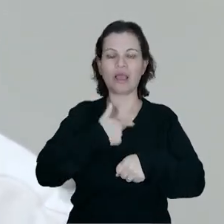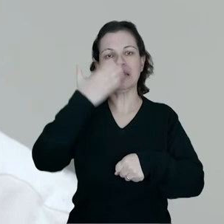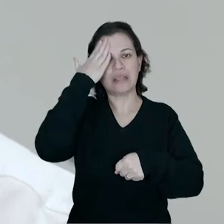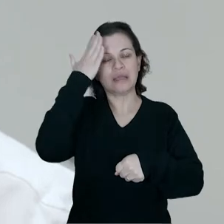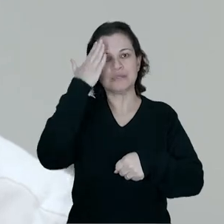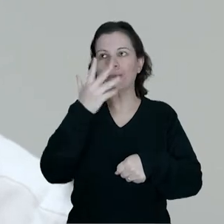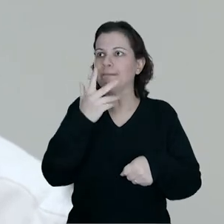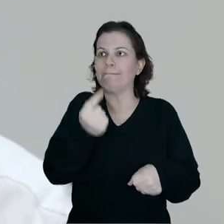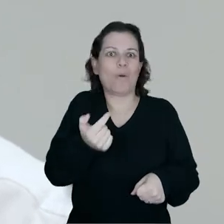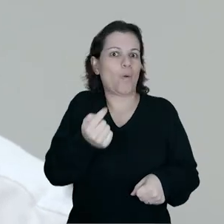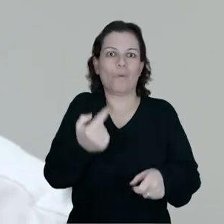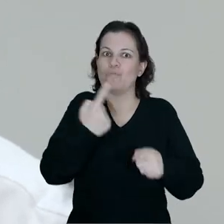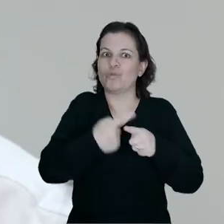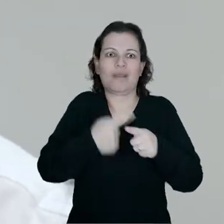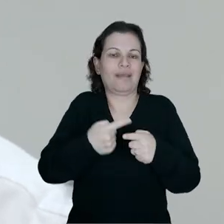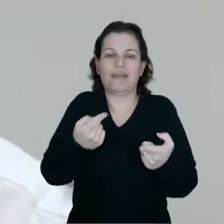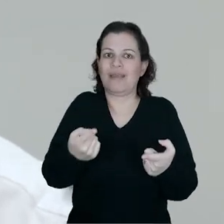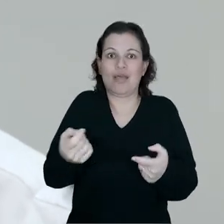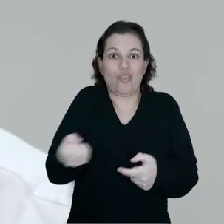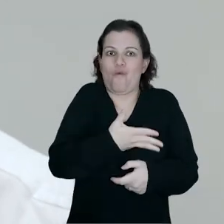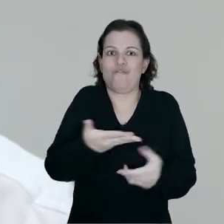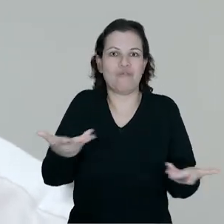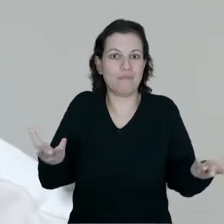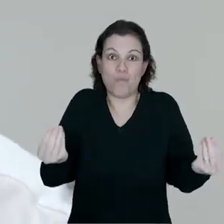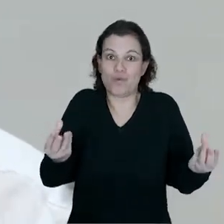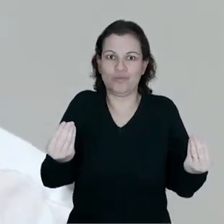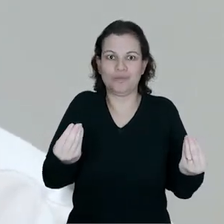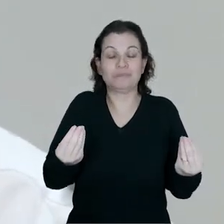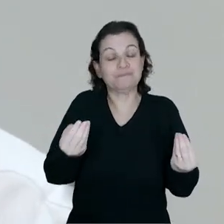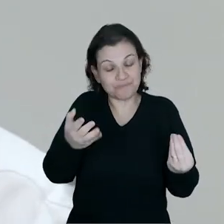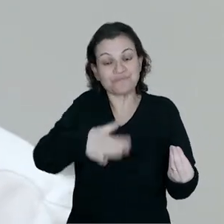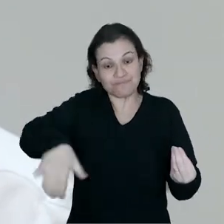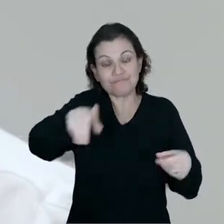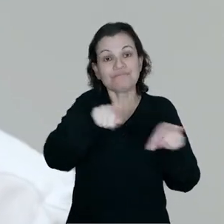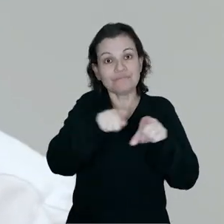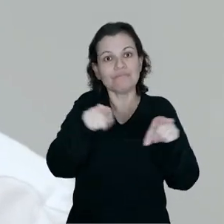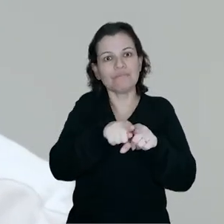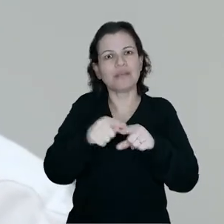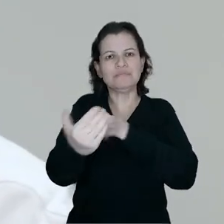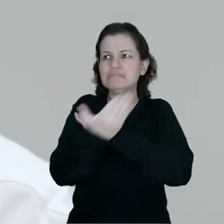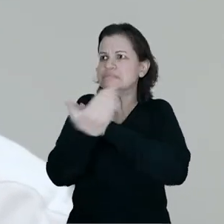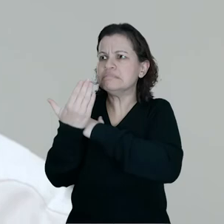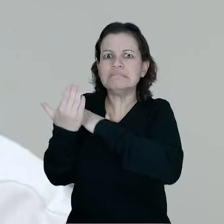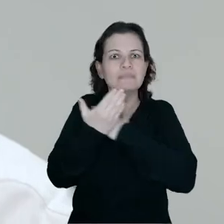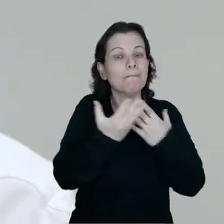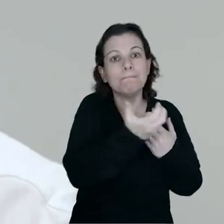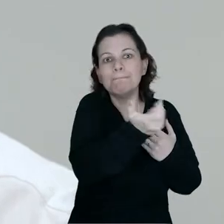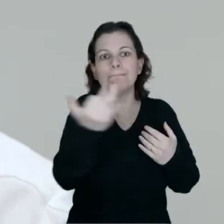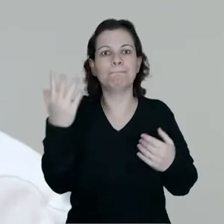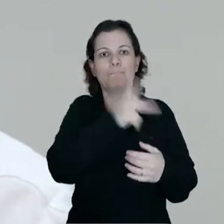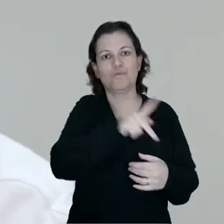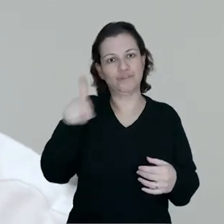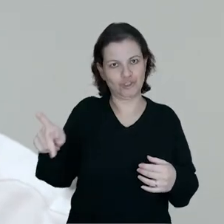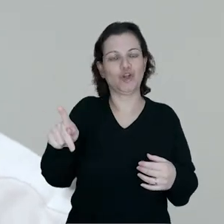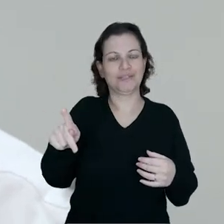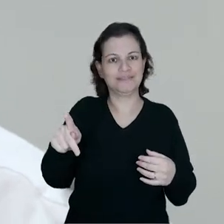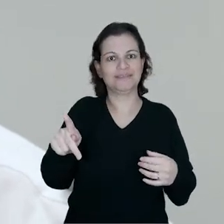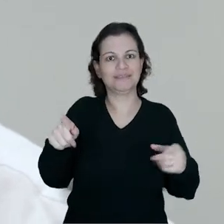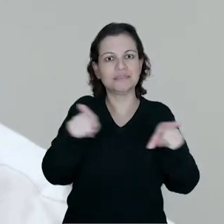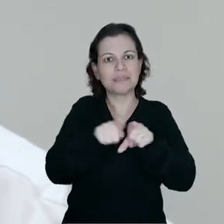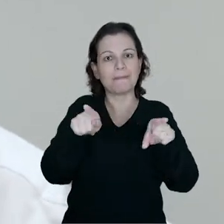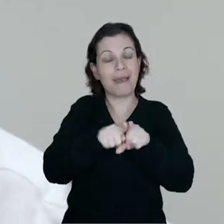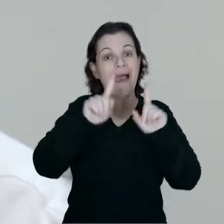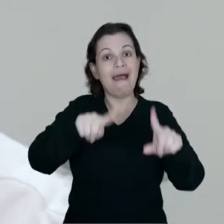a gente entende ainda muito pouco, porque é uma doença ainda muito recente. Dentro disso, a gente teve a colaboração de muitos docentes